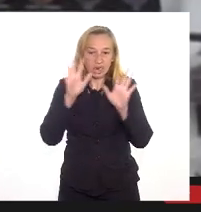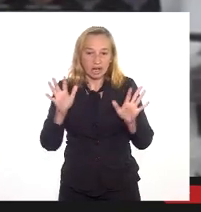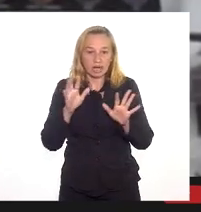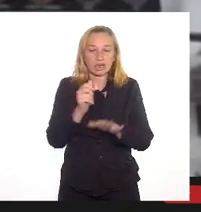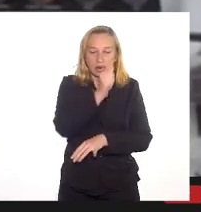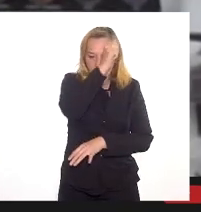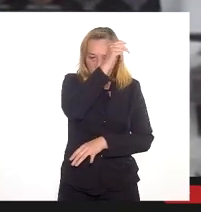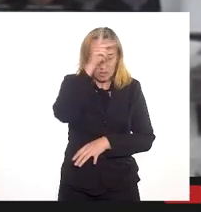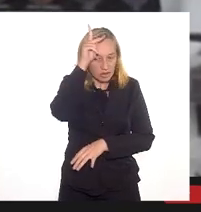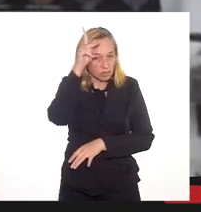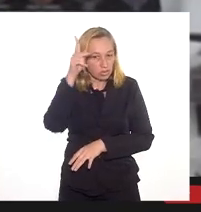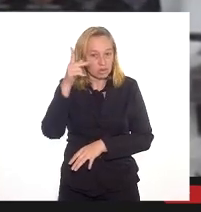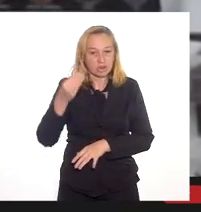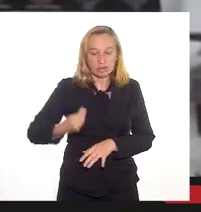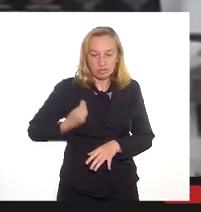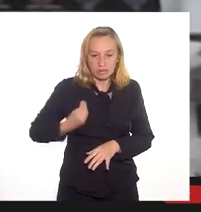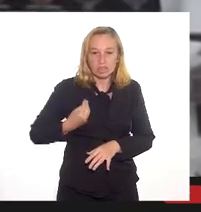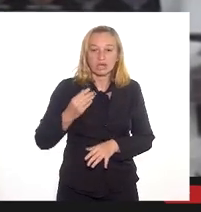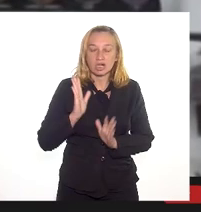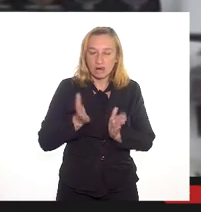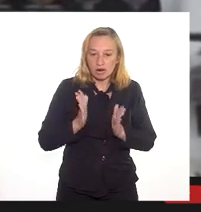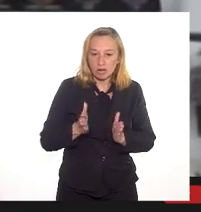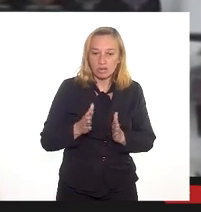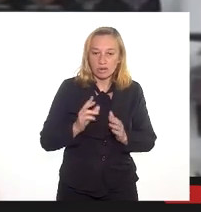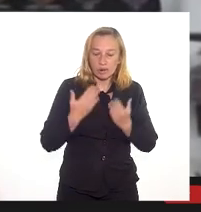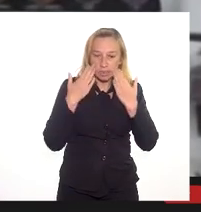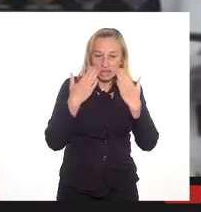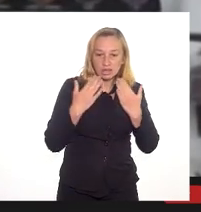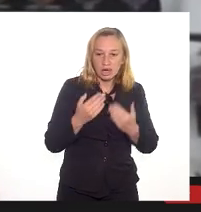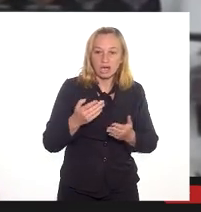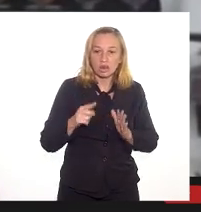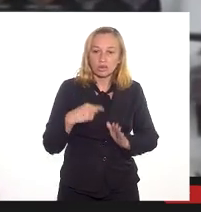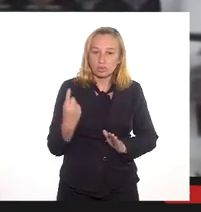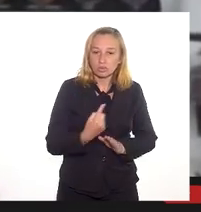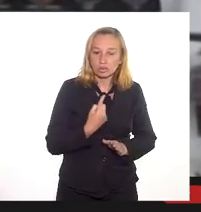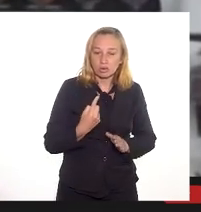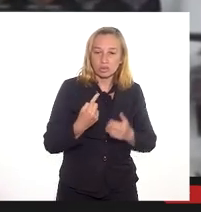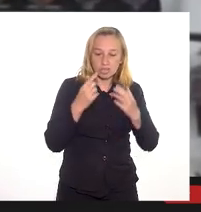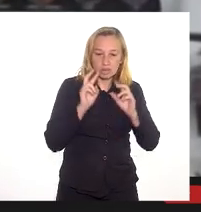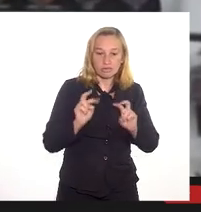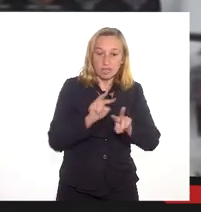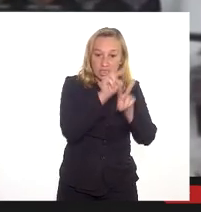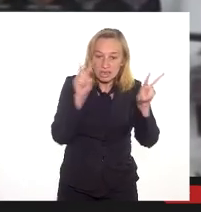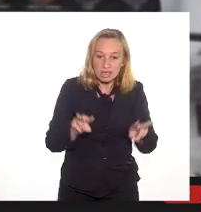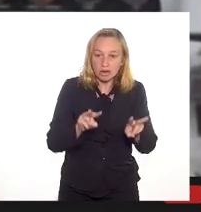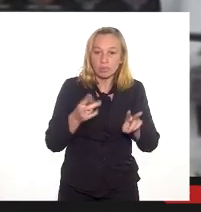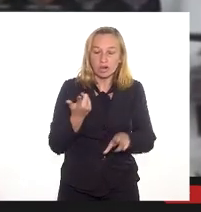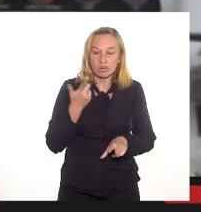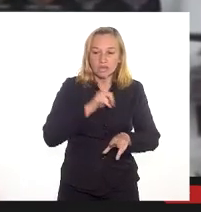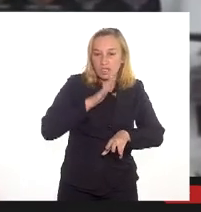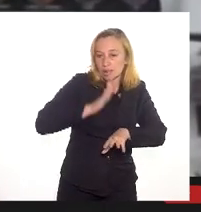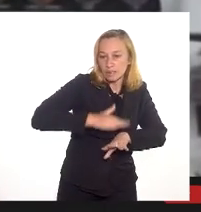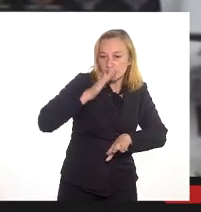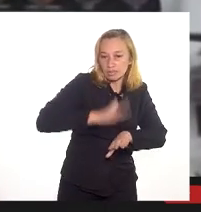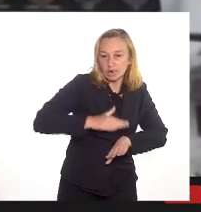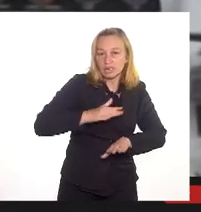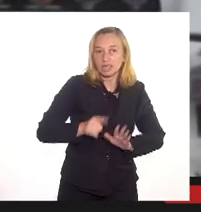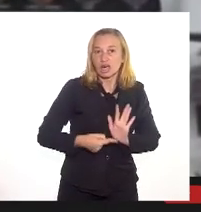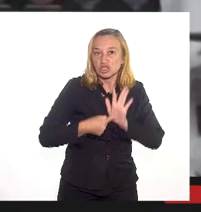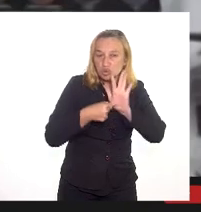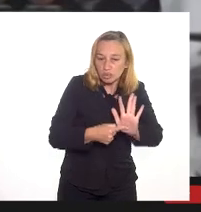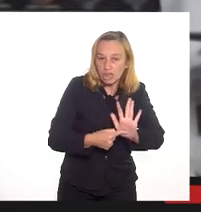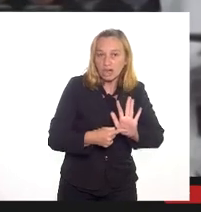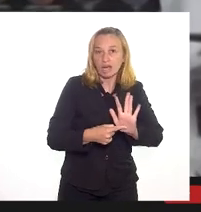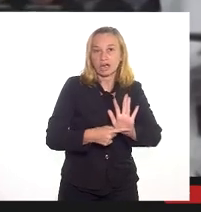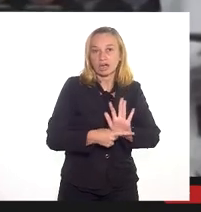presente, mas que agora a gente vai poder realmente apresentar um outro ponto de vista, um outro cenário para que a gente consiga cada vez mais contribuir